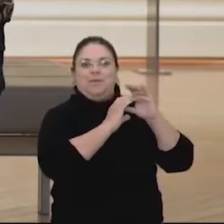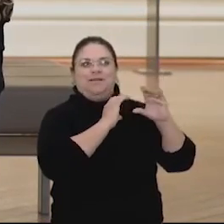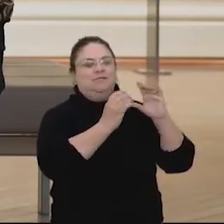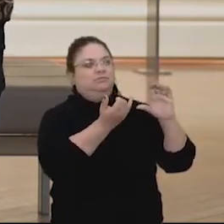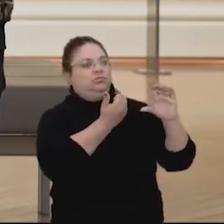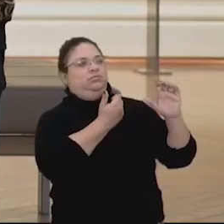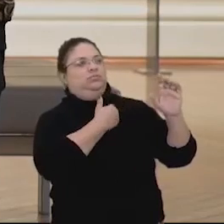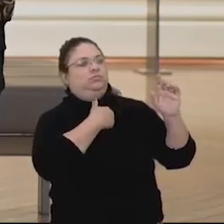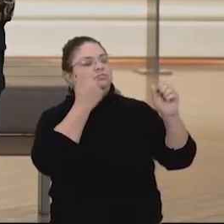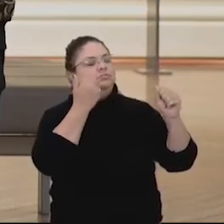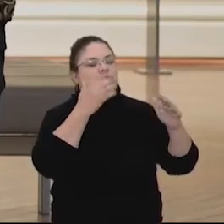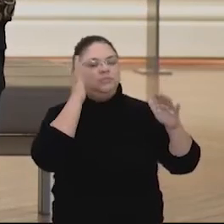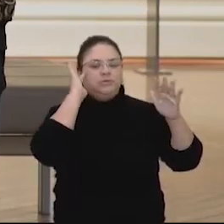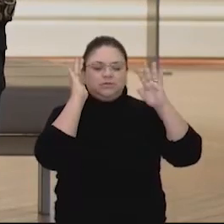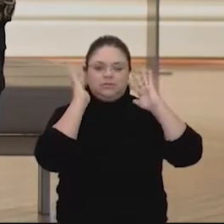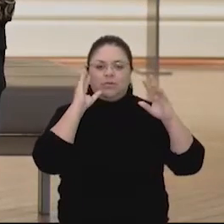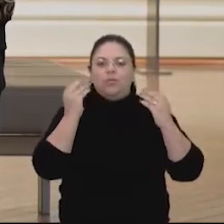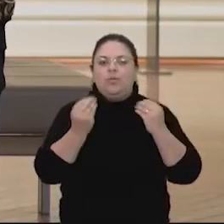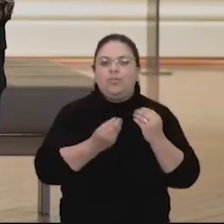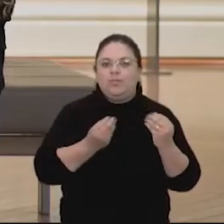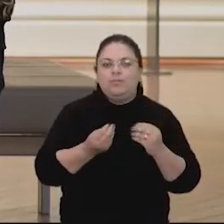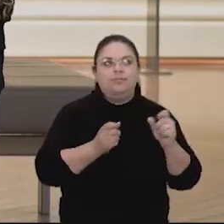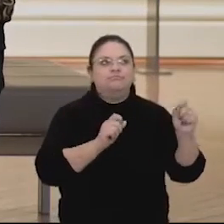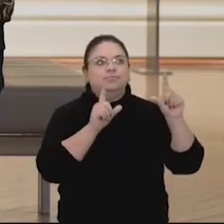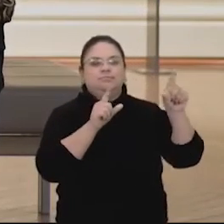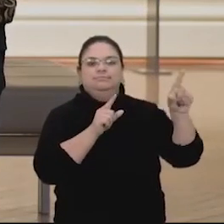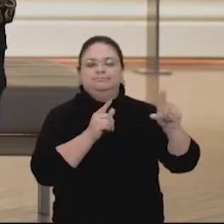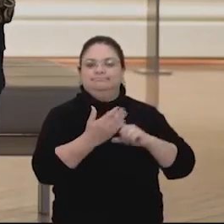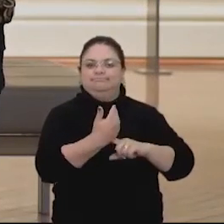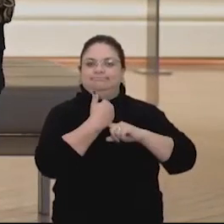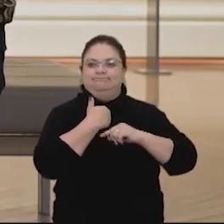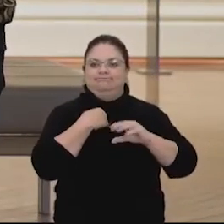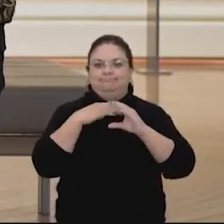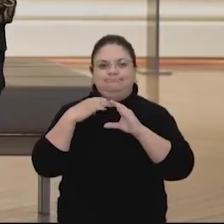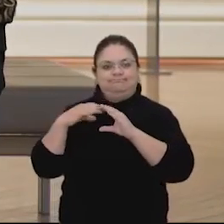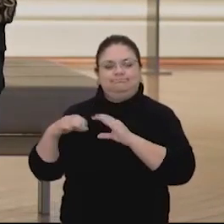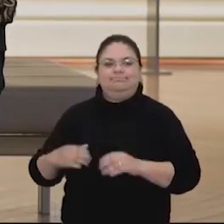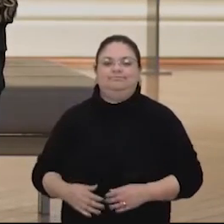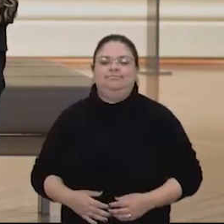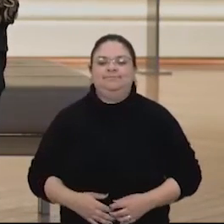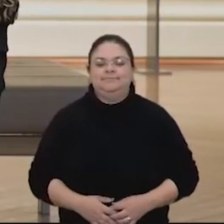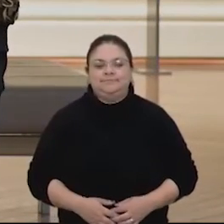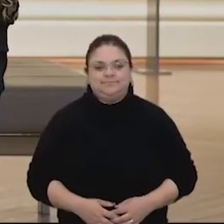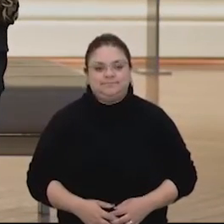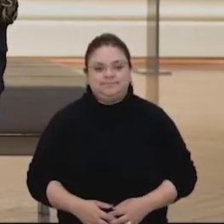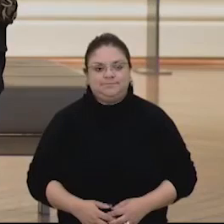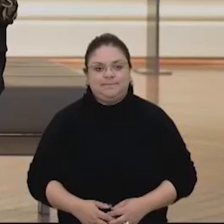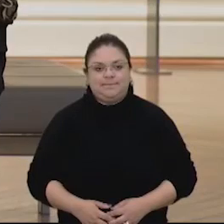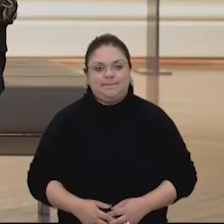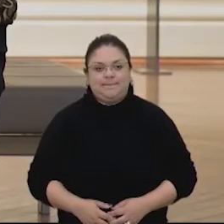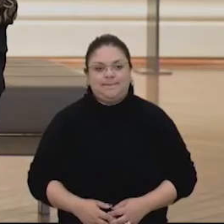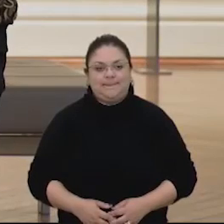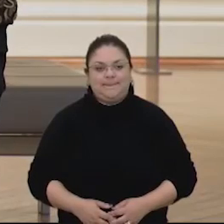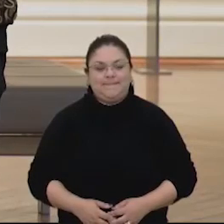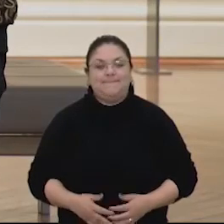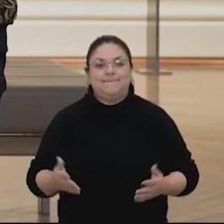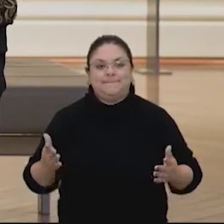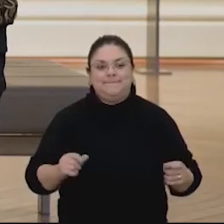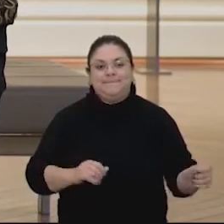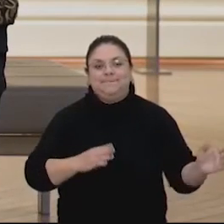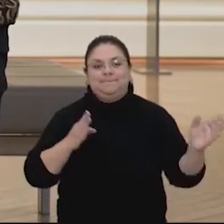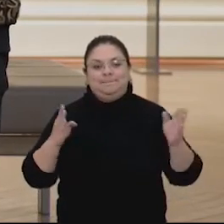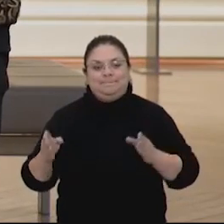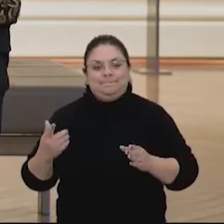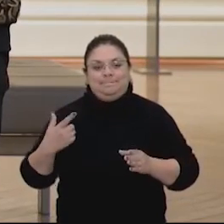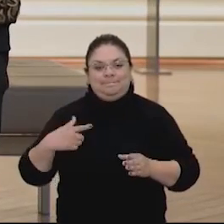sempre pensar bem como utilizar bem as imagens para comunicar. É isso. Agora, nós temos a outra parte que é a